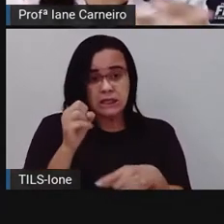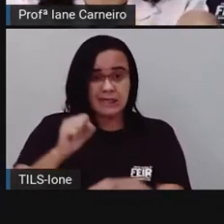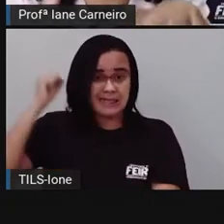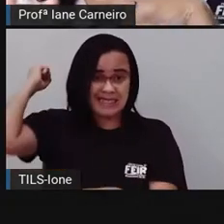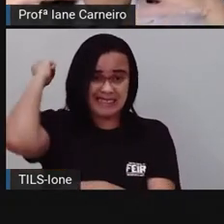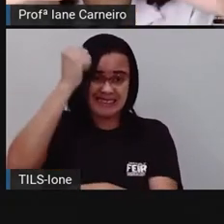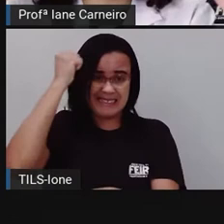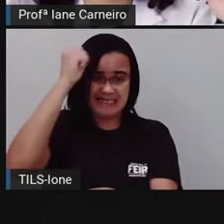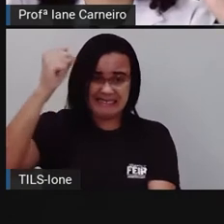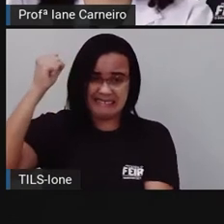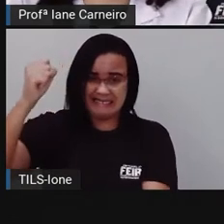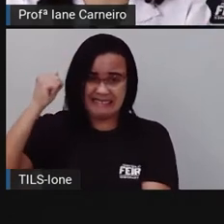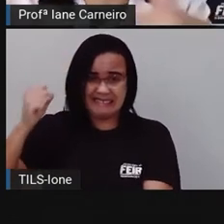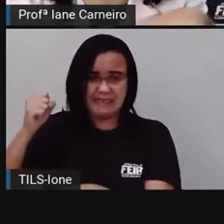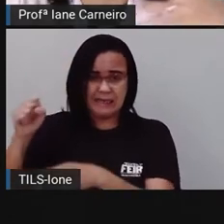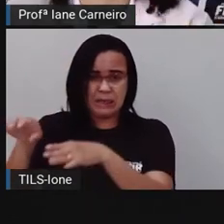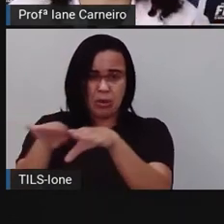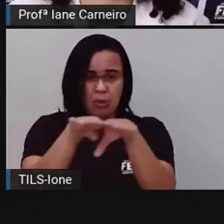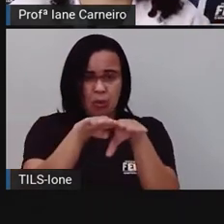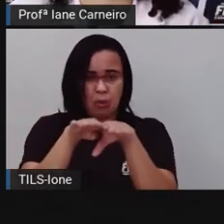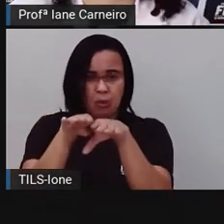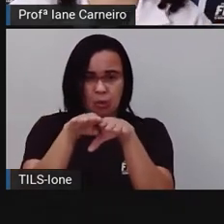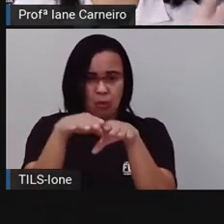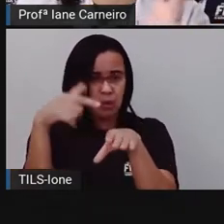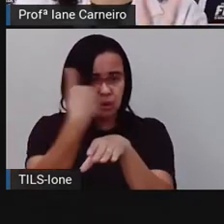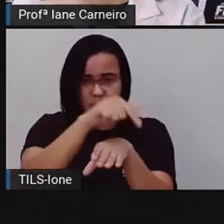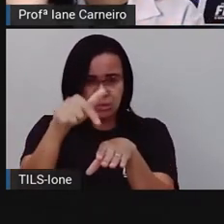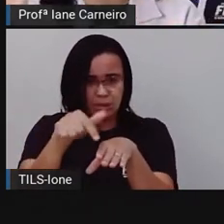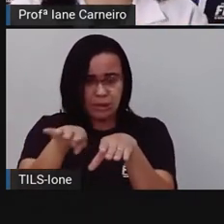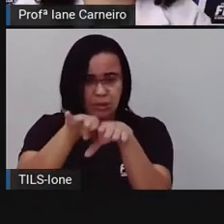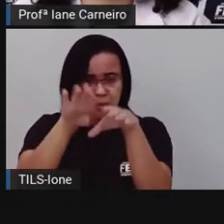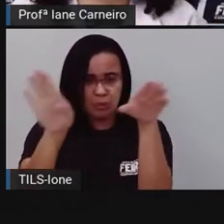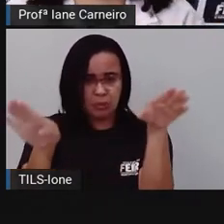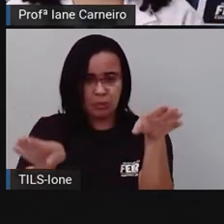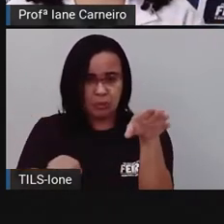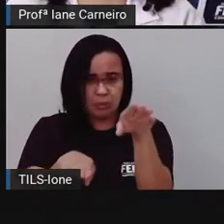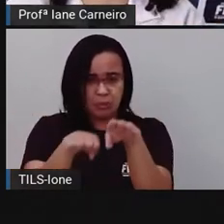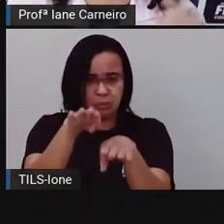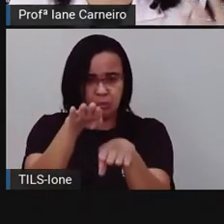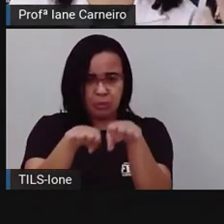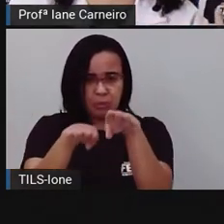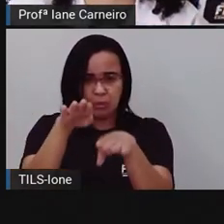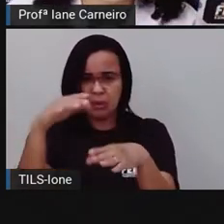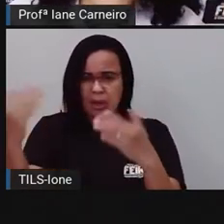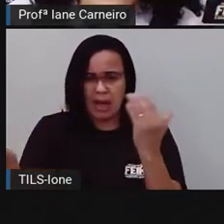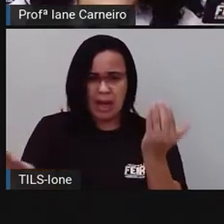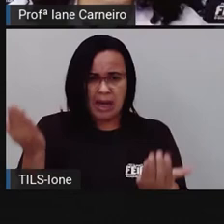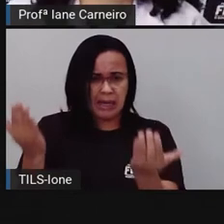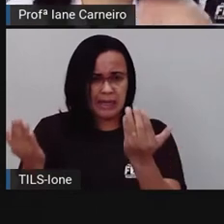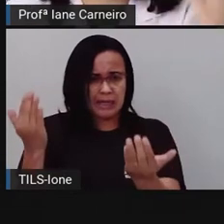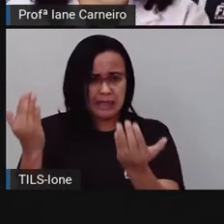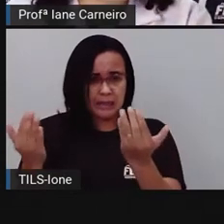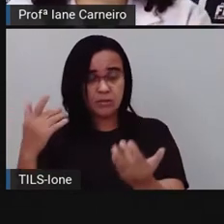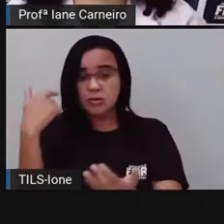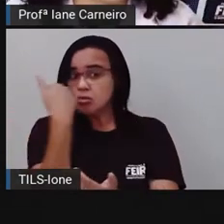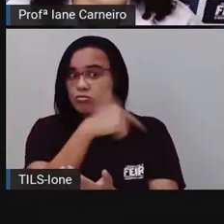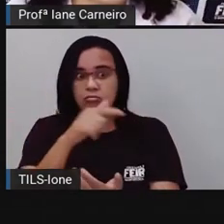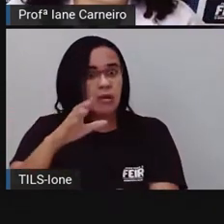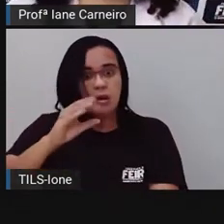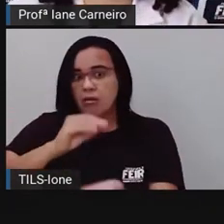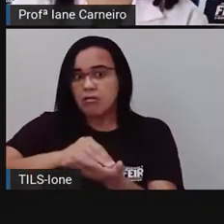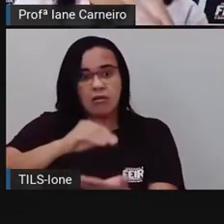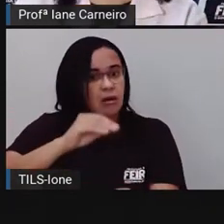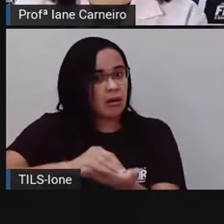desequilibrando todo o ecossistema. E aí, esse animal, a cobra vai ficando sem comida e ela vai atrás de